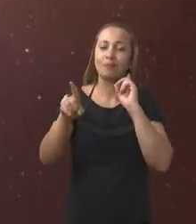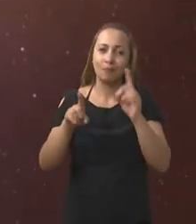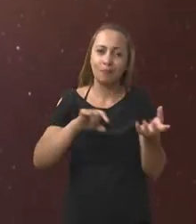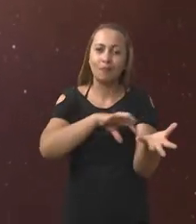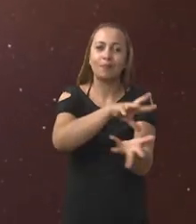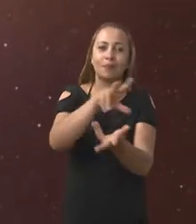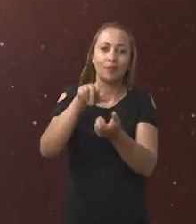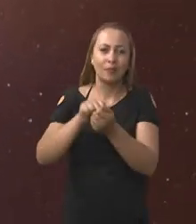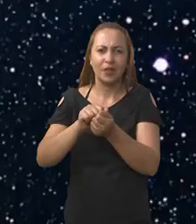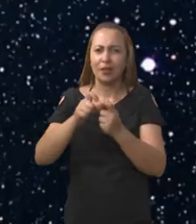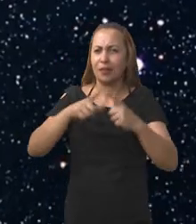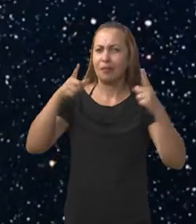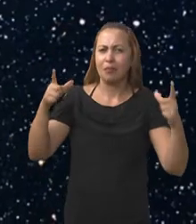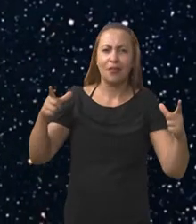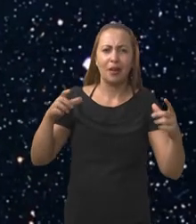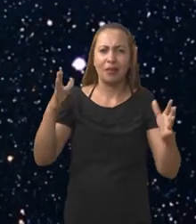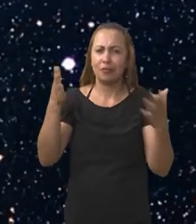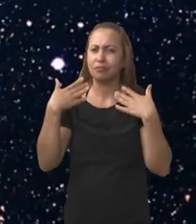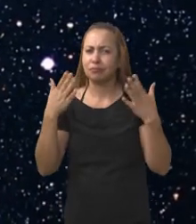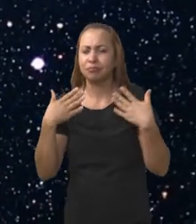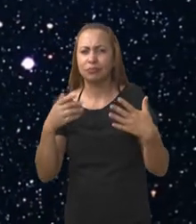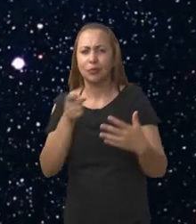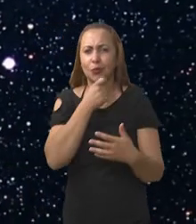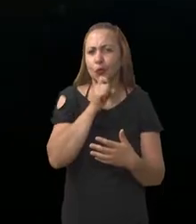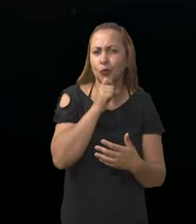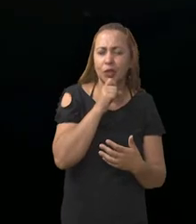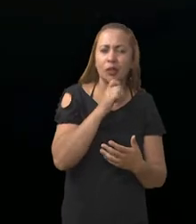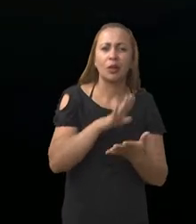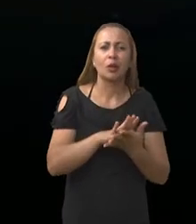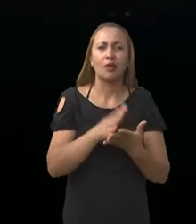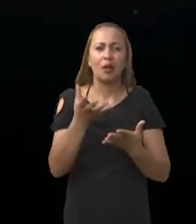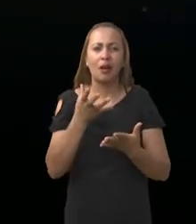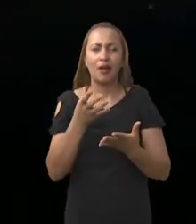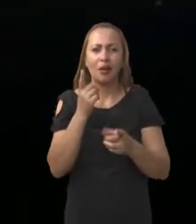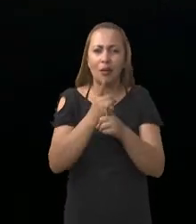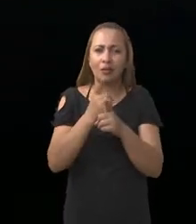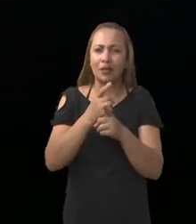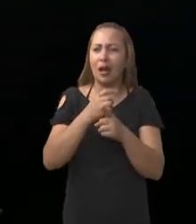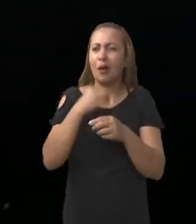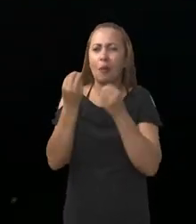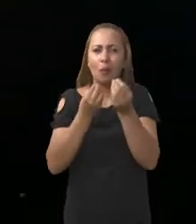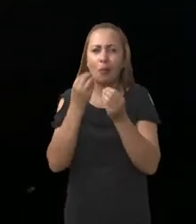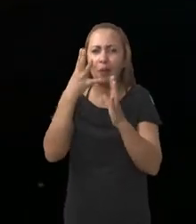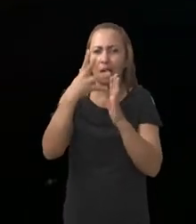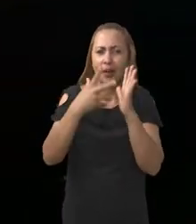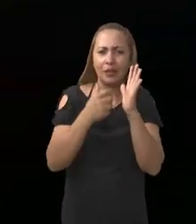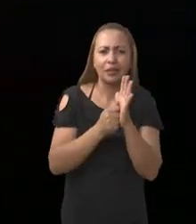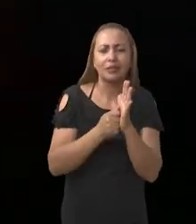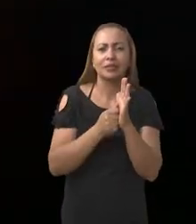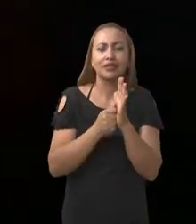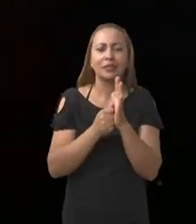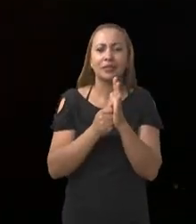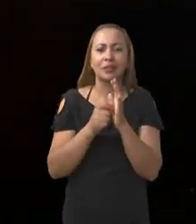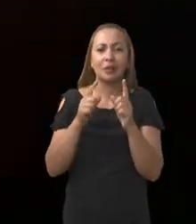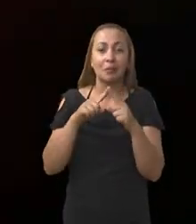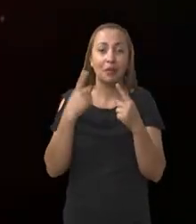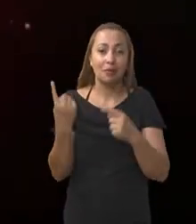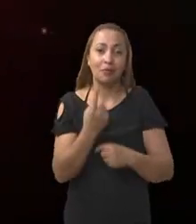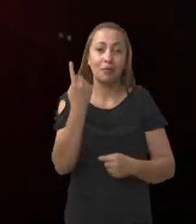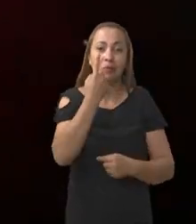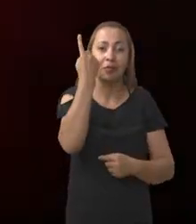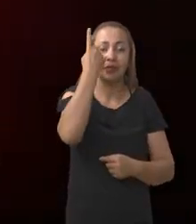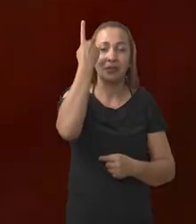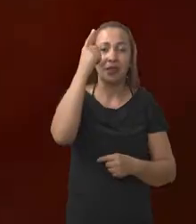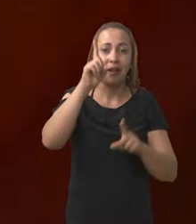todos os tipos, tamanhos, temperaturas, e composição e característica, porque isso vai